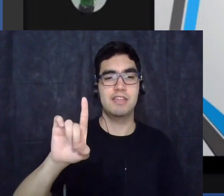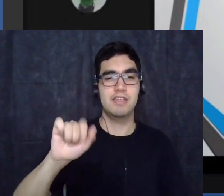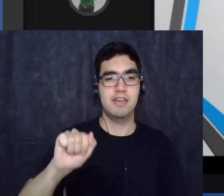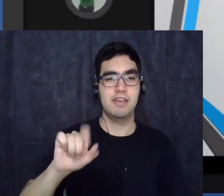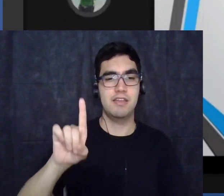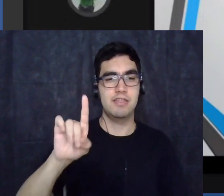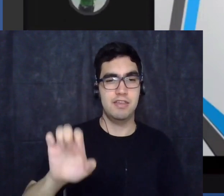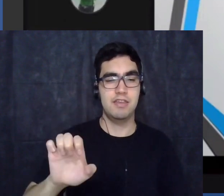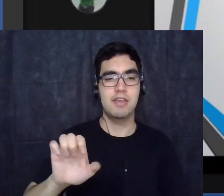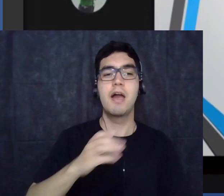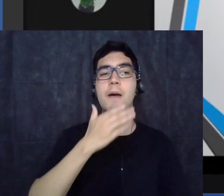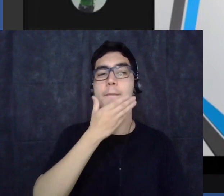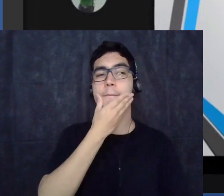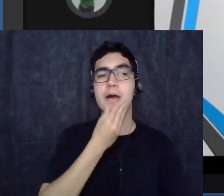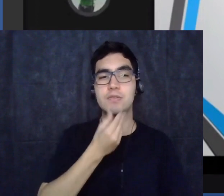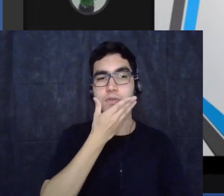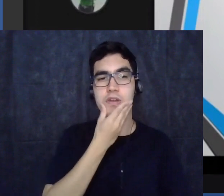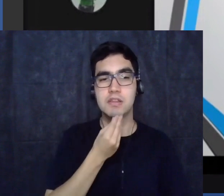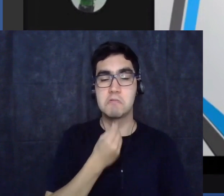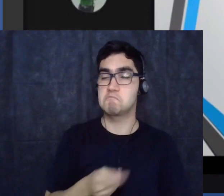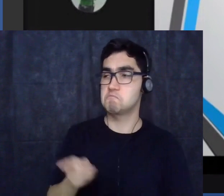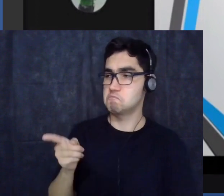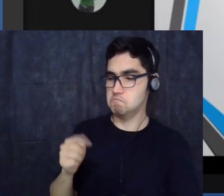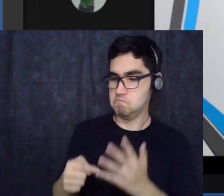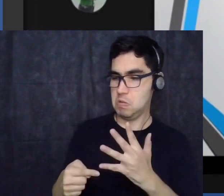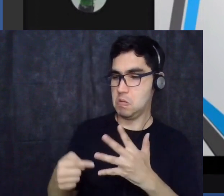o próprio Trump